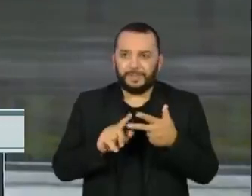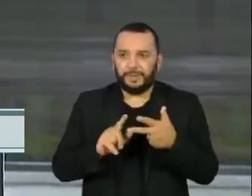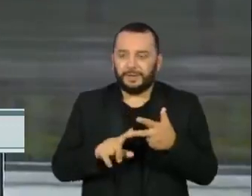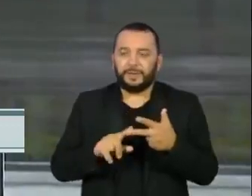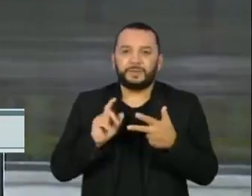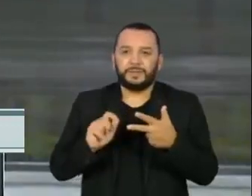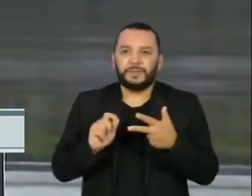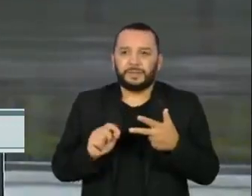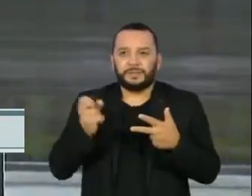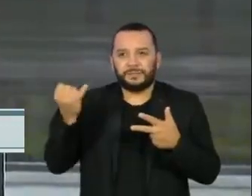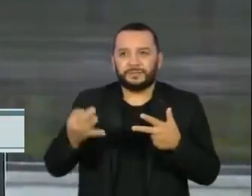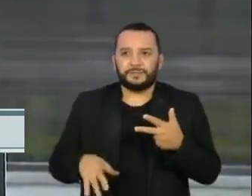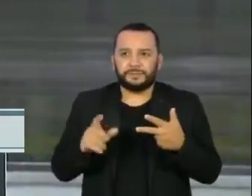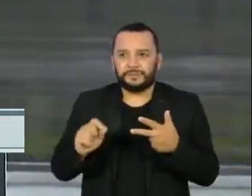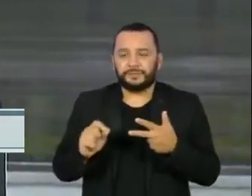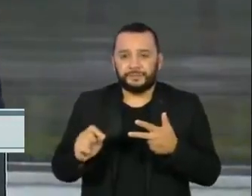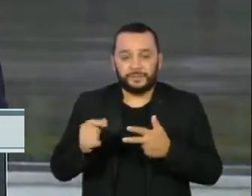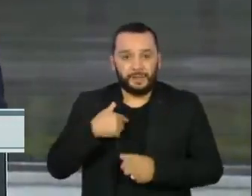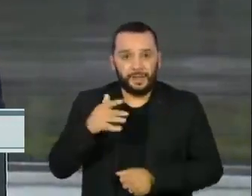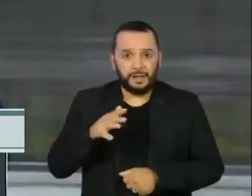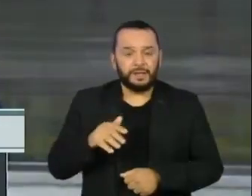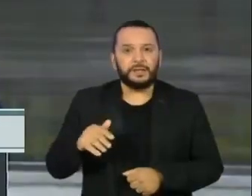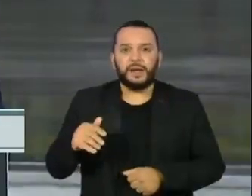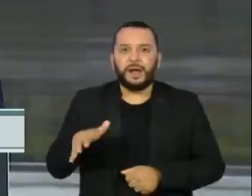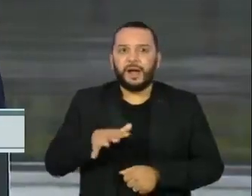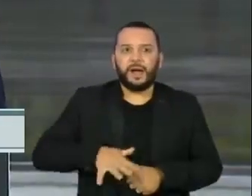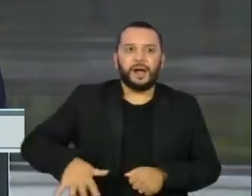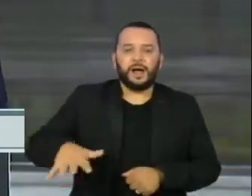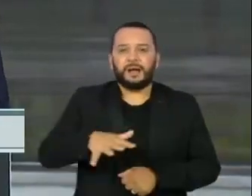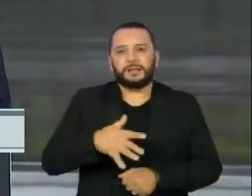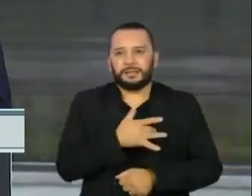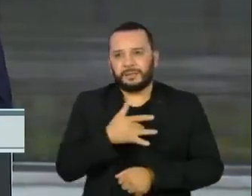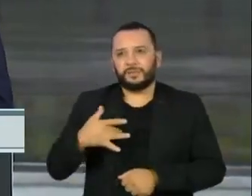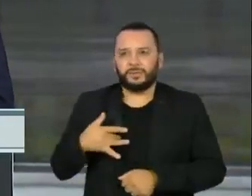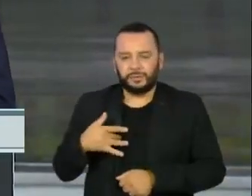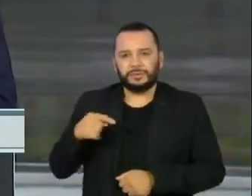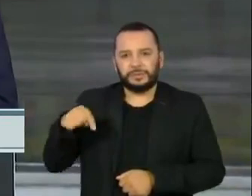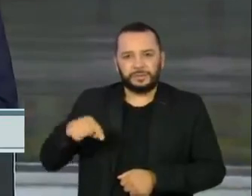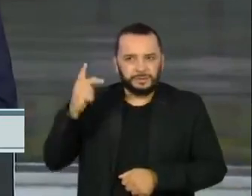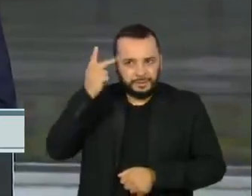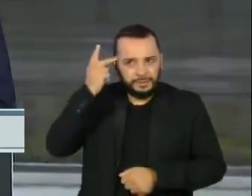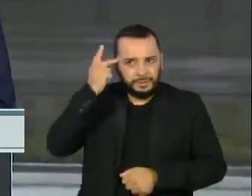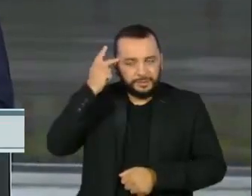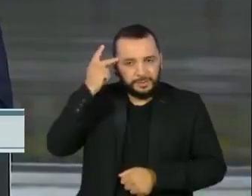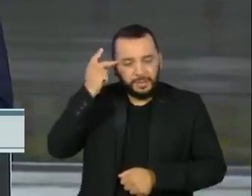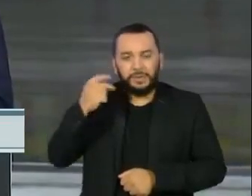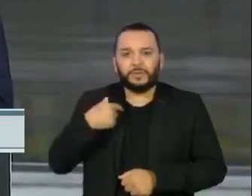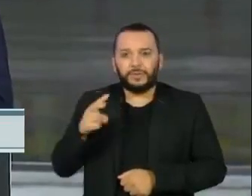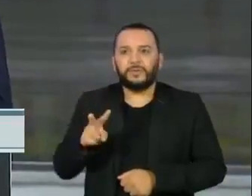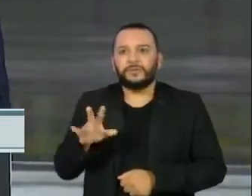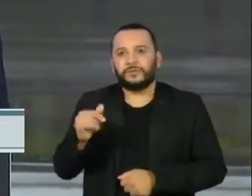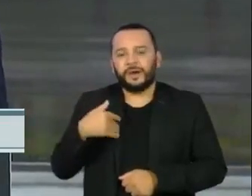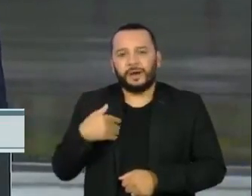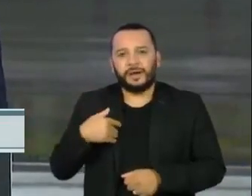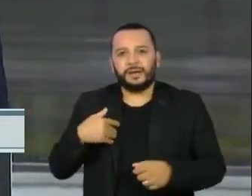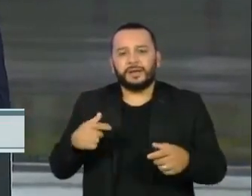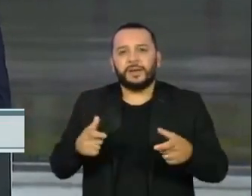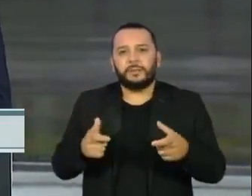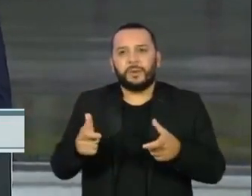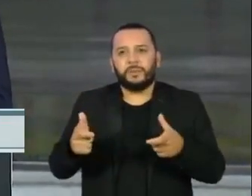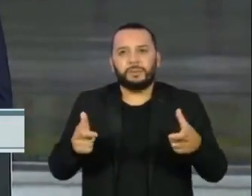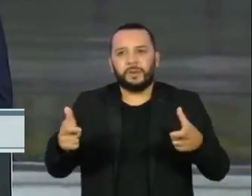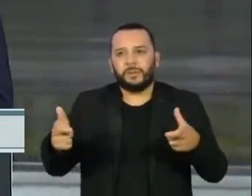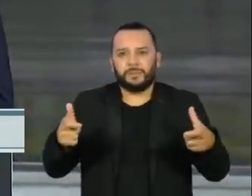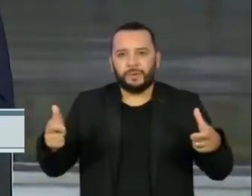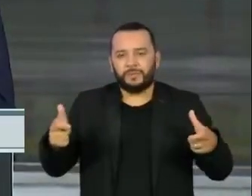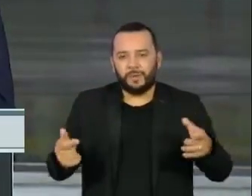Vamos expandir ainda mais o sistema de saúde pública aqui no estado de São Paulo, dada a circunstância da expansão do vírus,